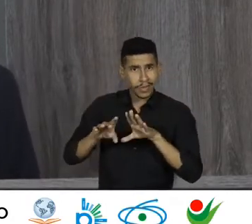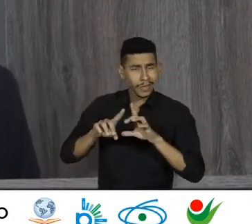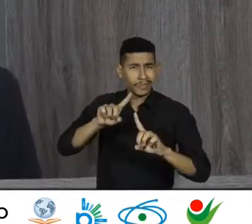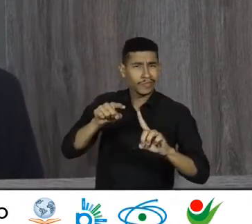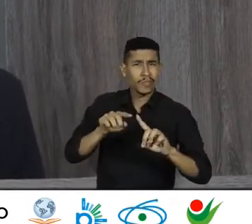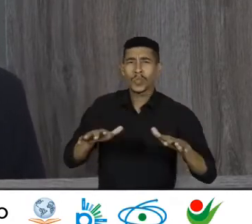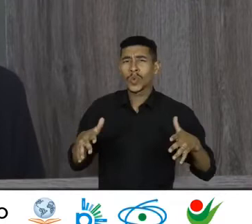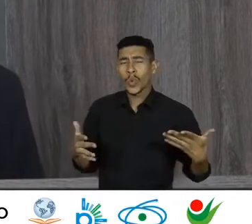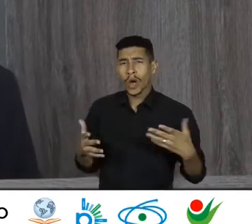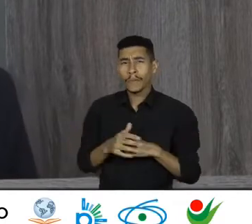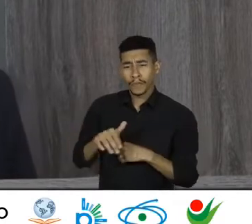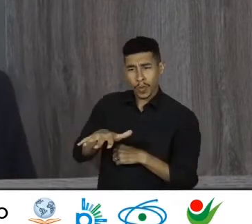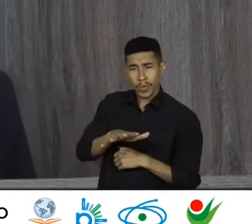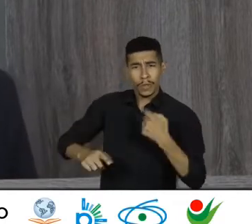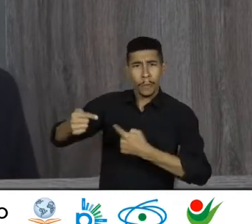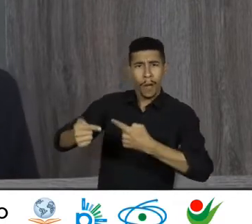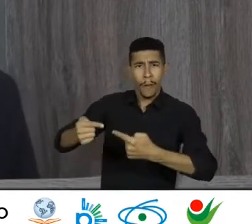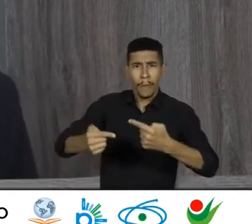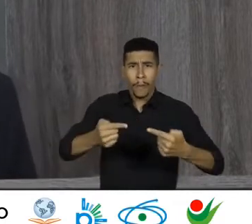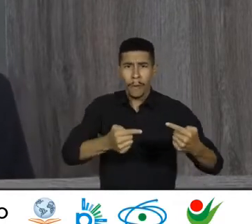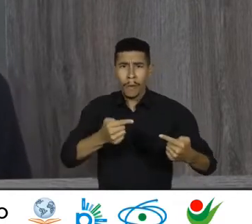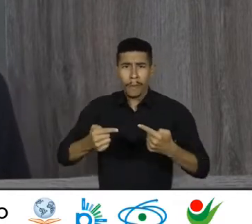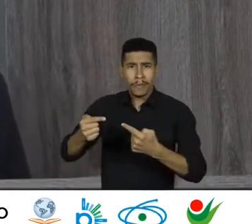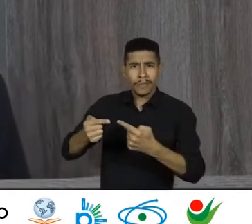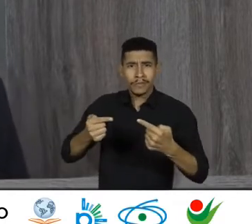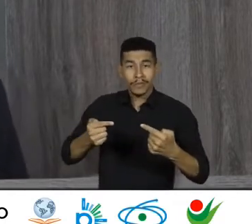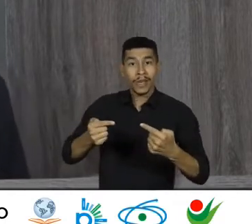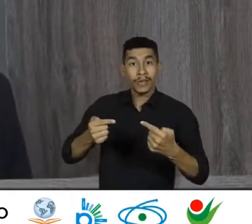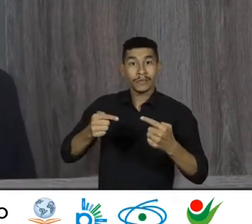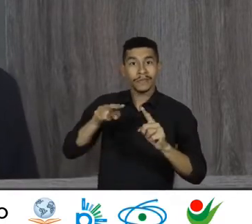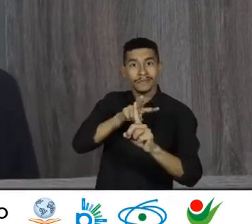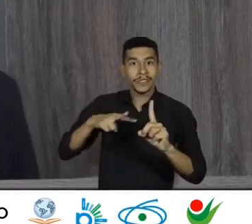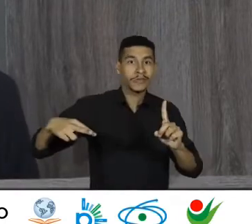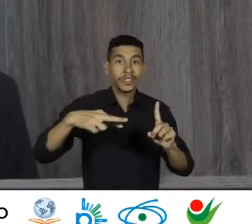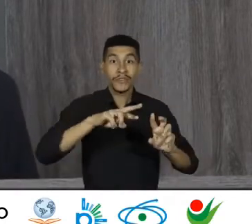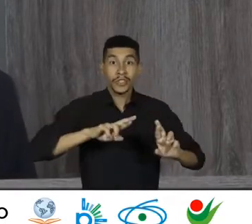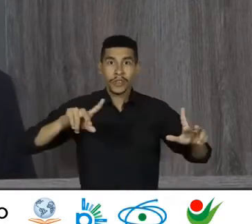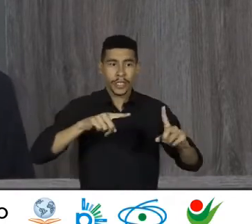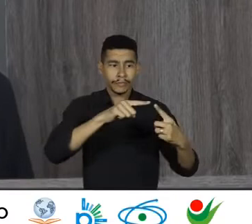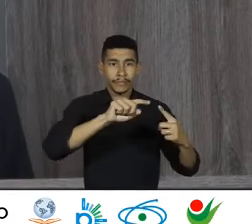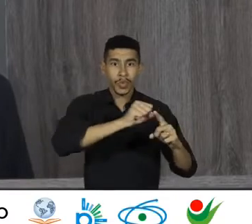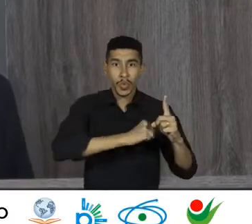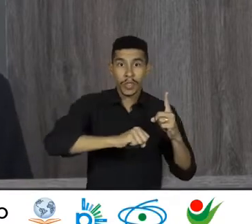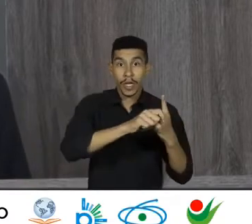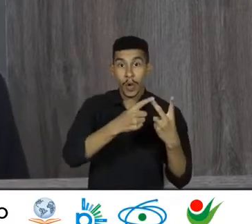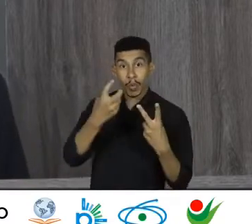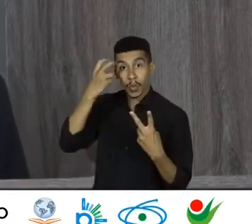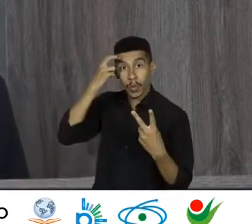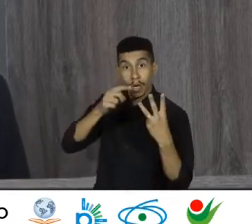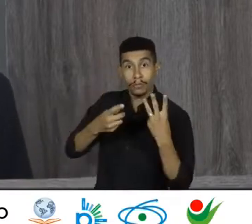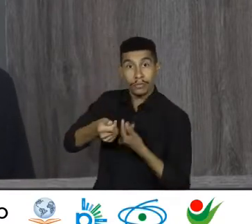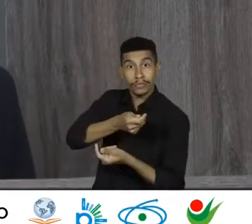constituir um espaço de debates para os diferentes vetores sociais, culturais,